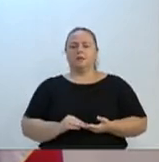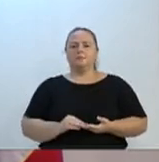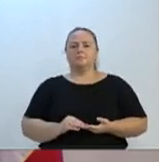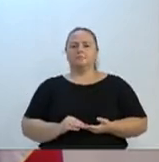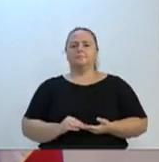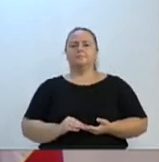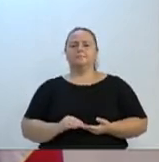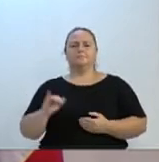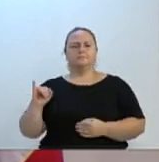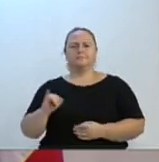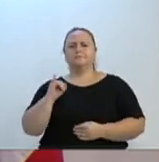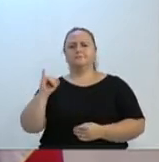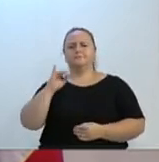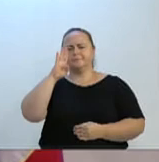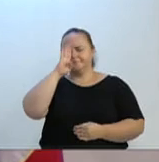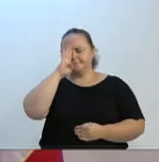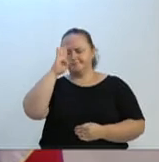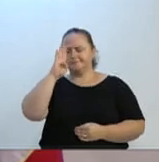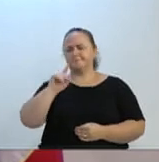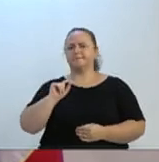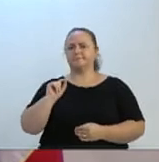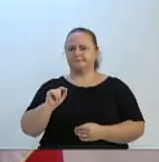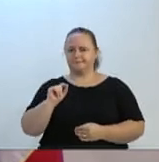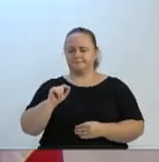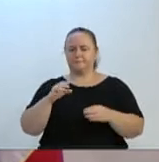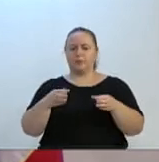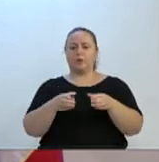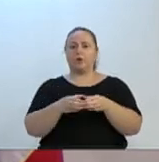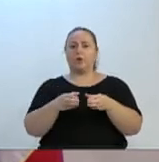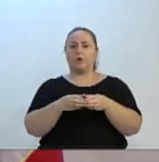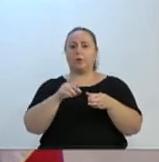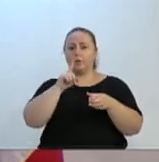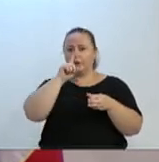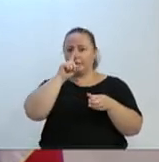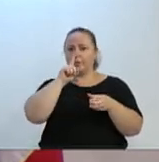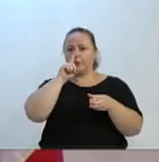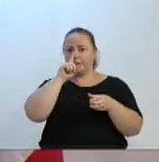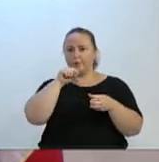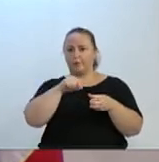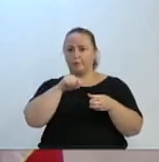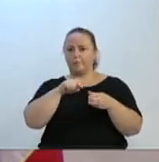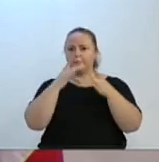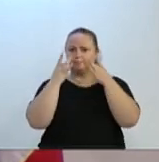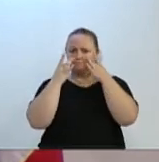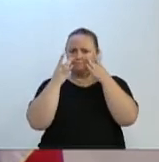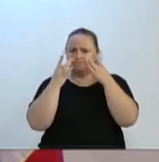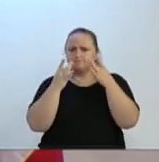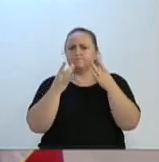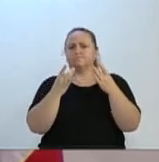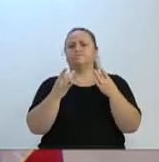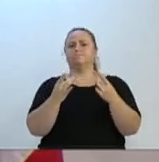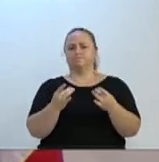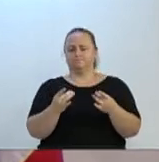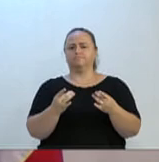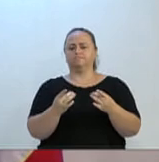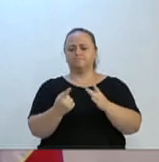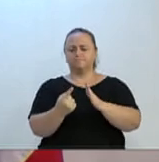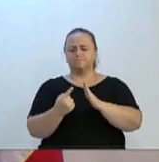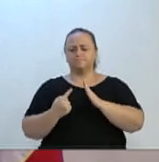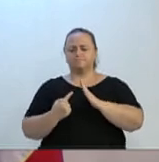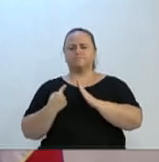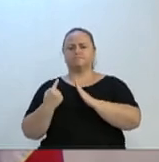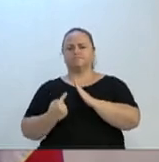principalmente dos grupos de risco em ter a atenção com relação ao isolamento social.